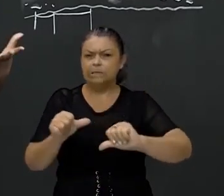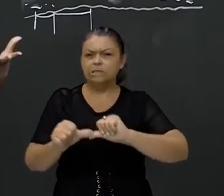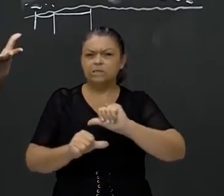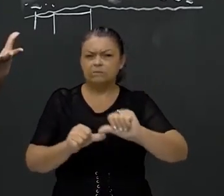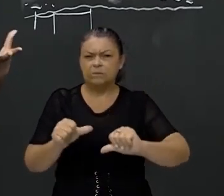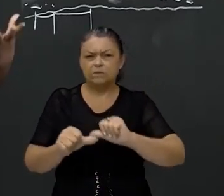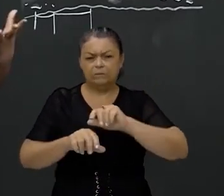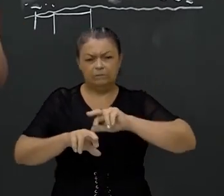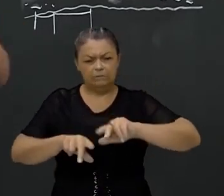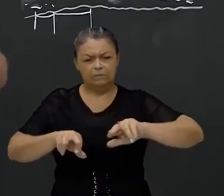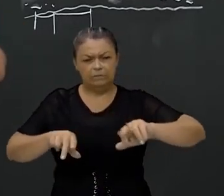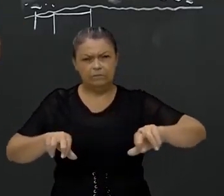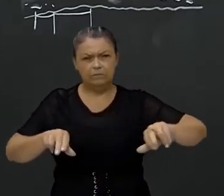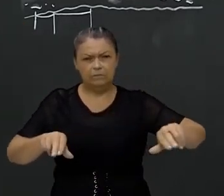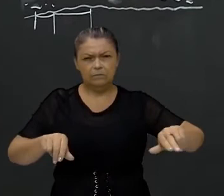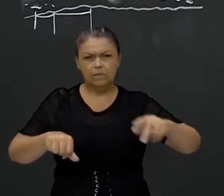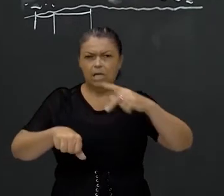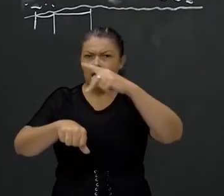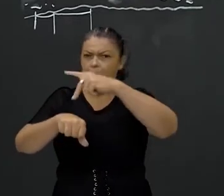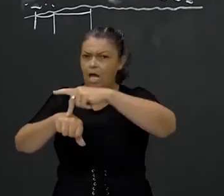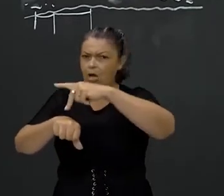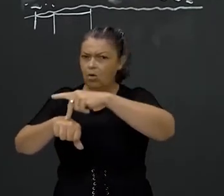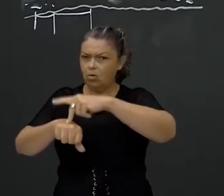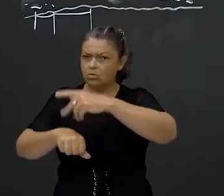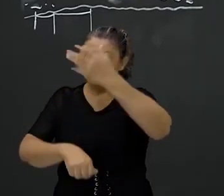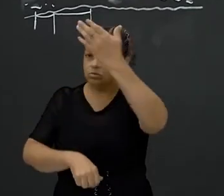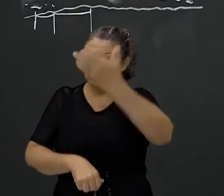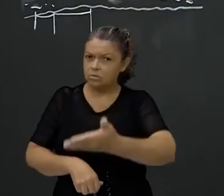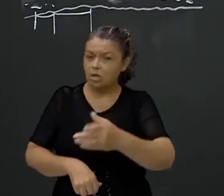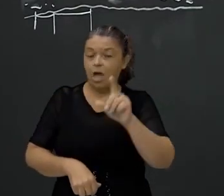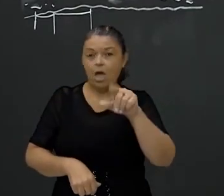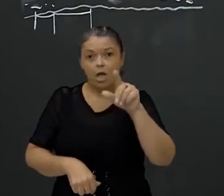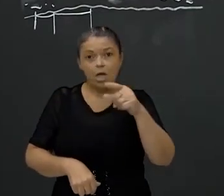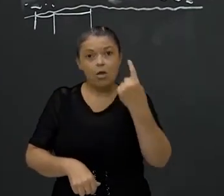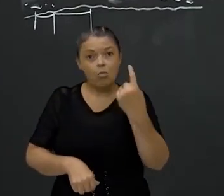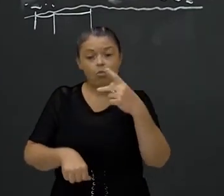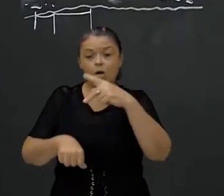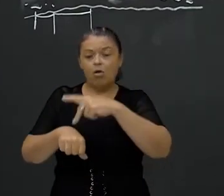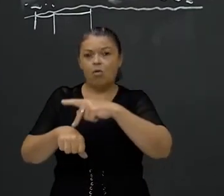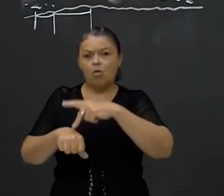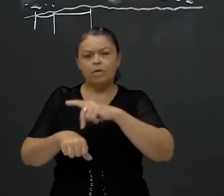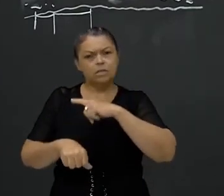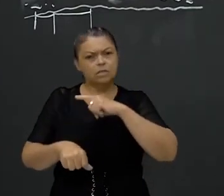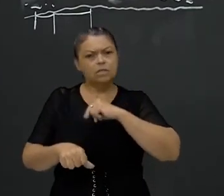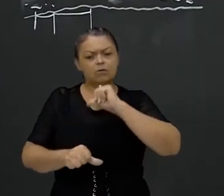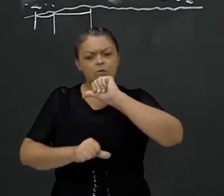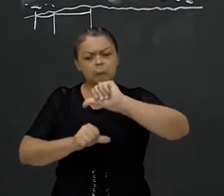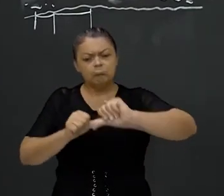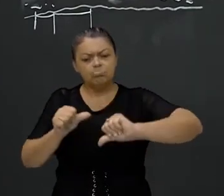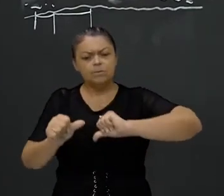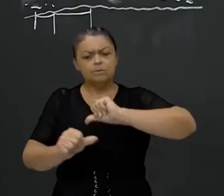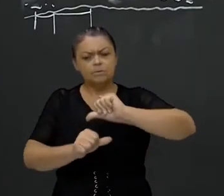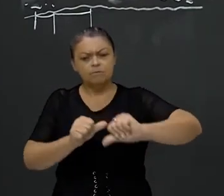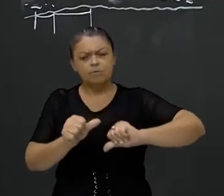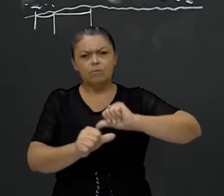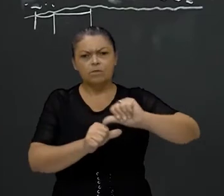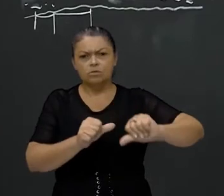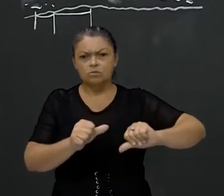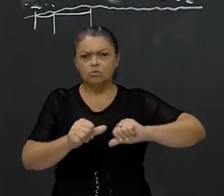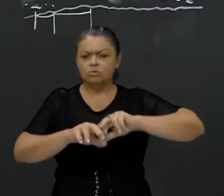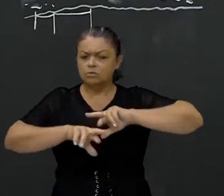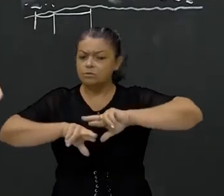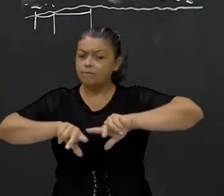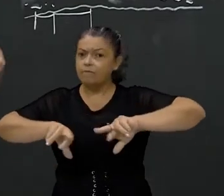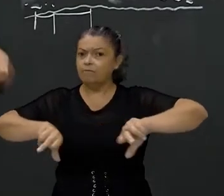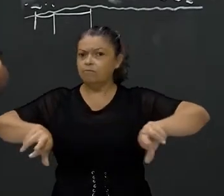Transformação, mudança. A rocha metamórfica é uma rocha que passou por transformações. Que transformações são essas?